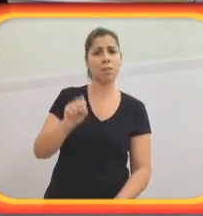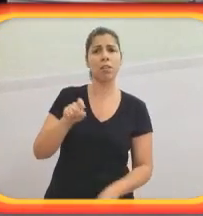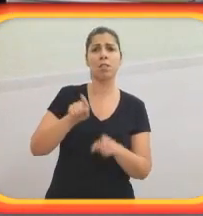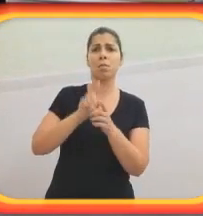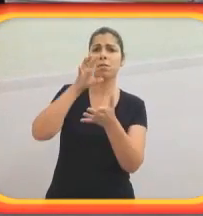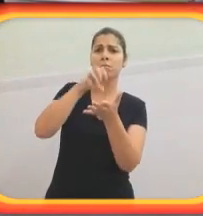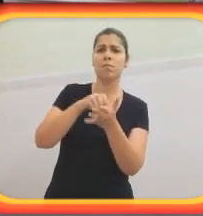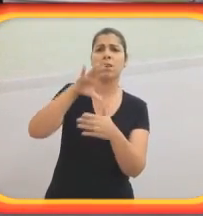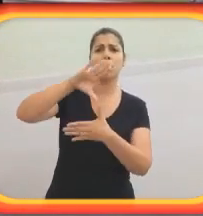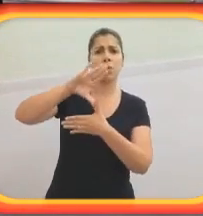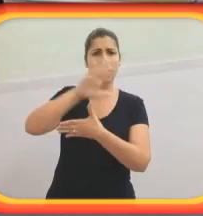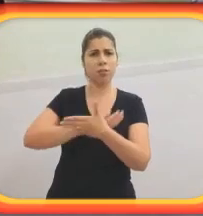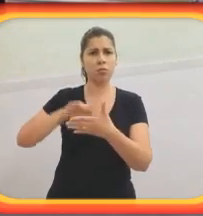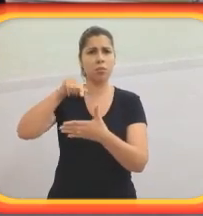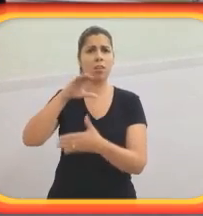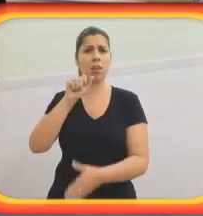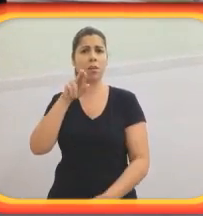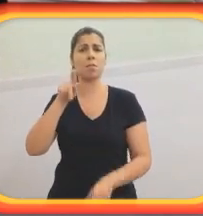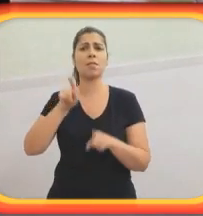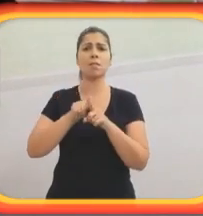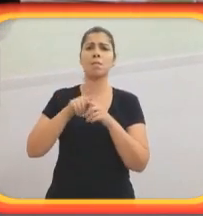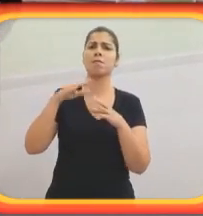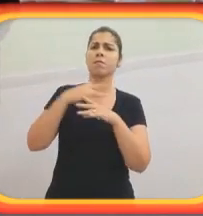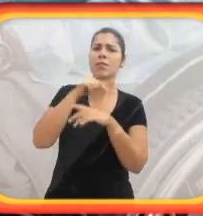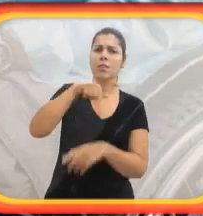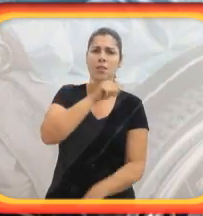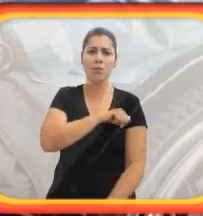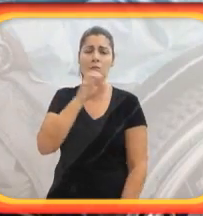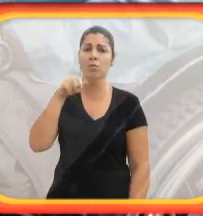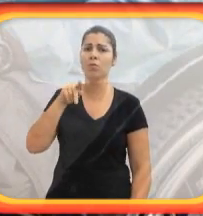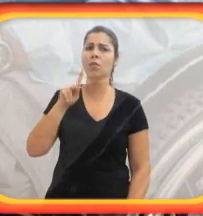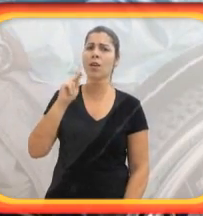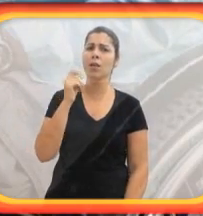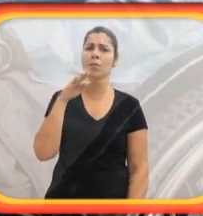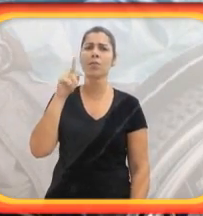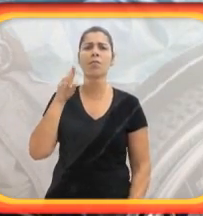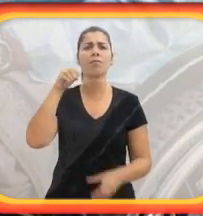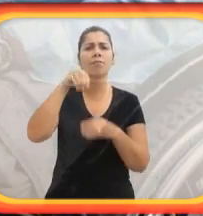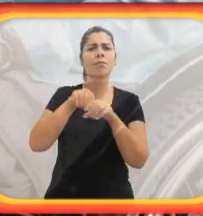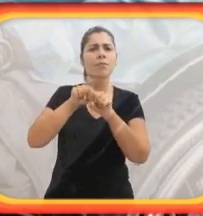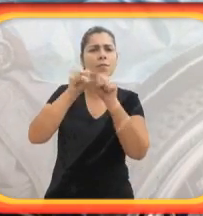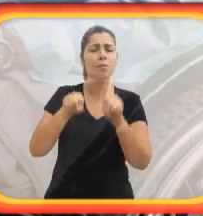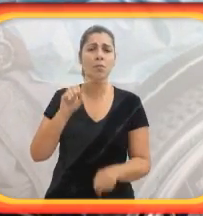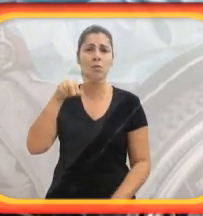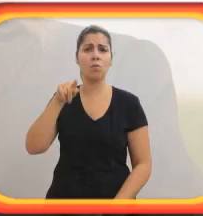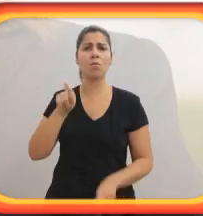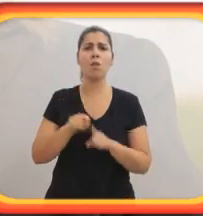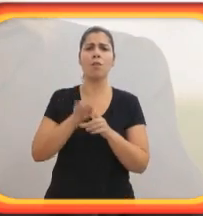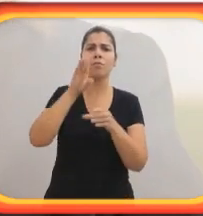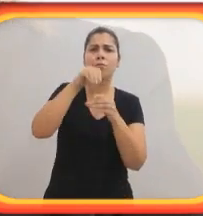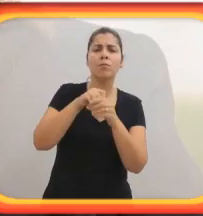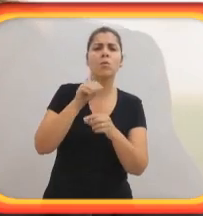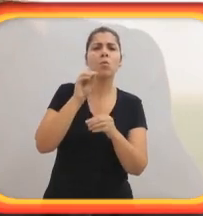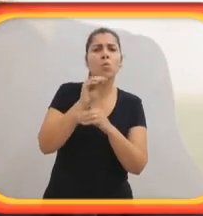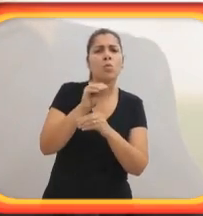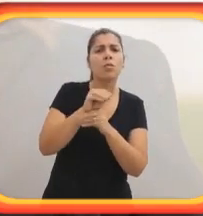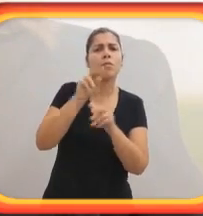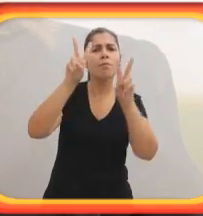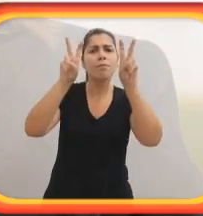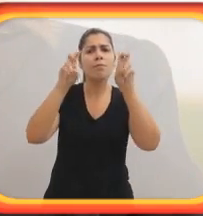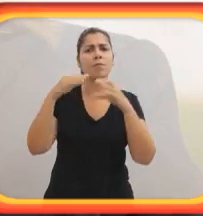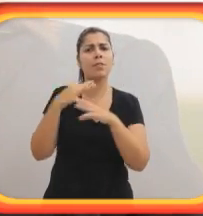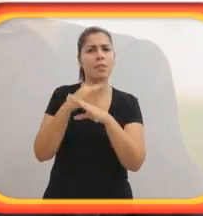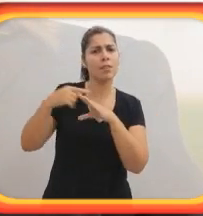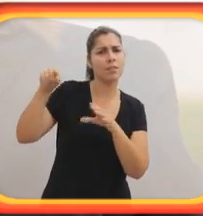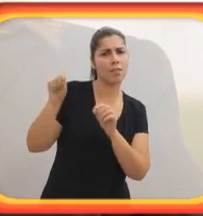cidade do Rio de Janeiro. O ONU Habitat, dentro do sistema ONU, é a agência que cuida do tema das cidades. Então, o nosso papel é esse,